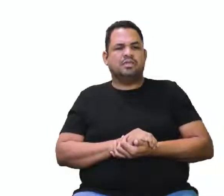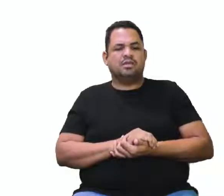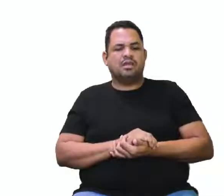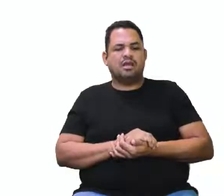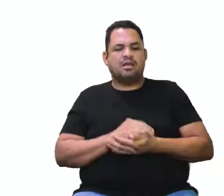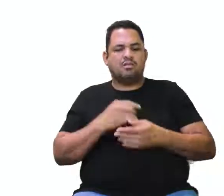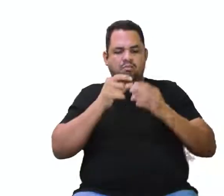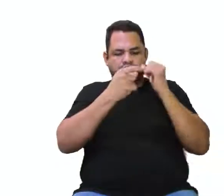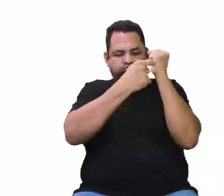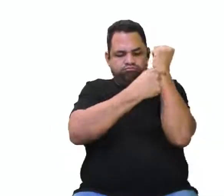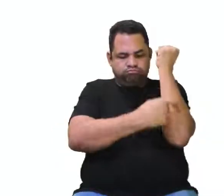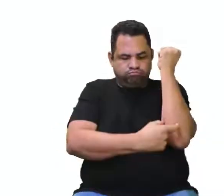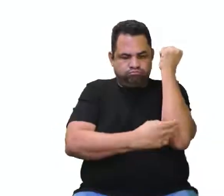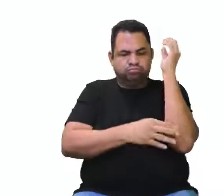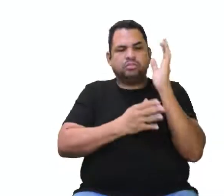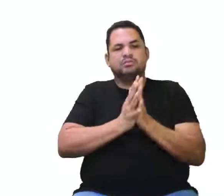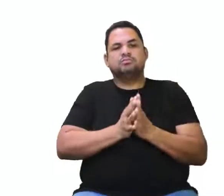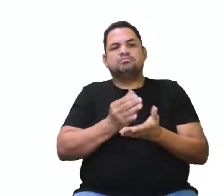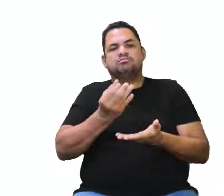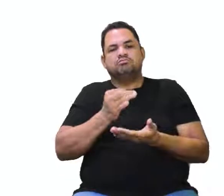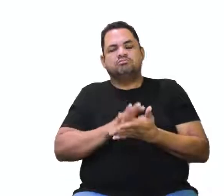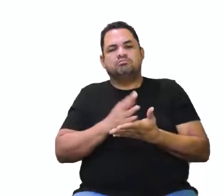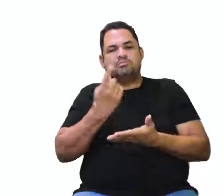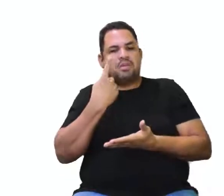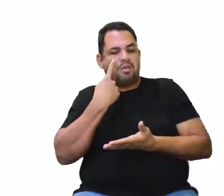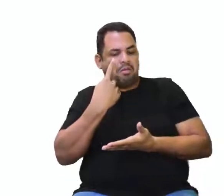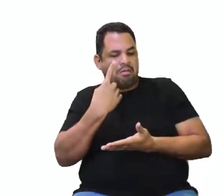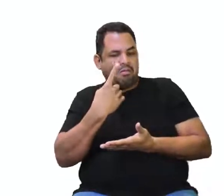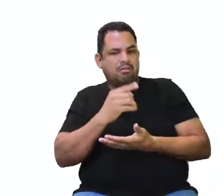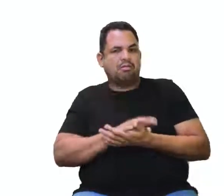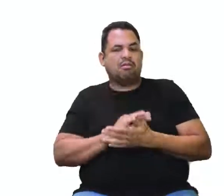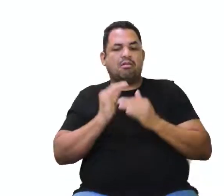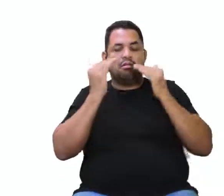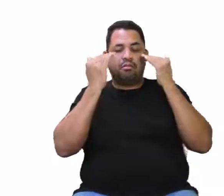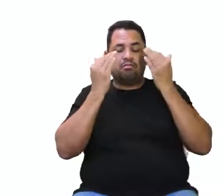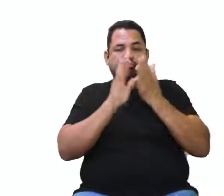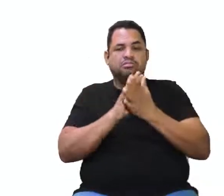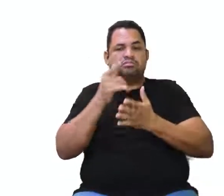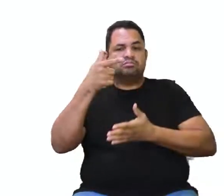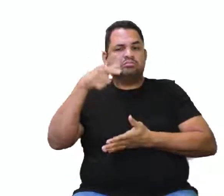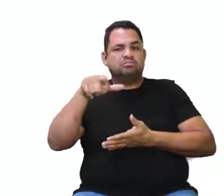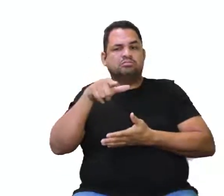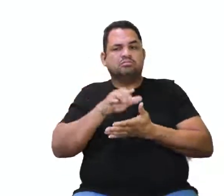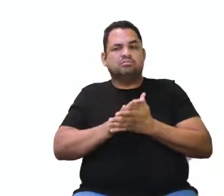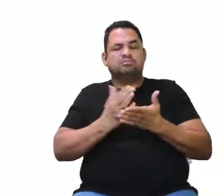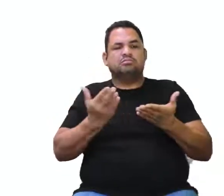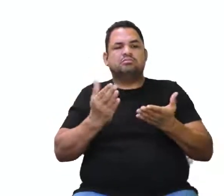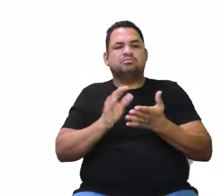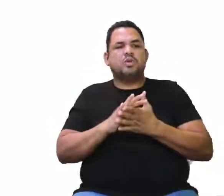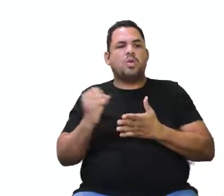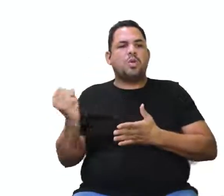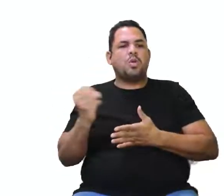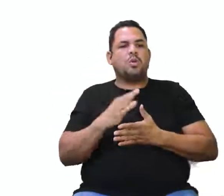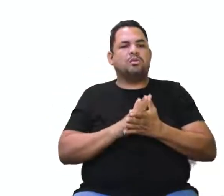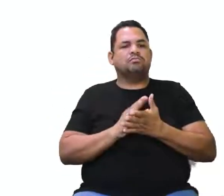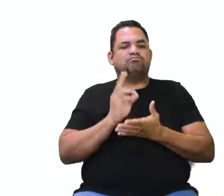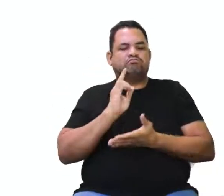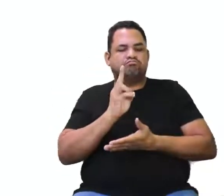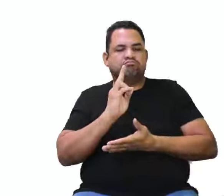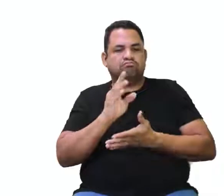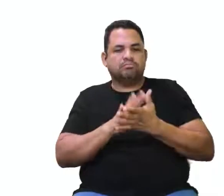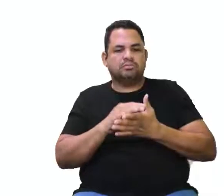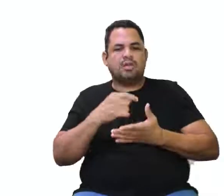a coluna ereta, o celular na linha ali dos olhos e ele consegue, né, o jovem consegue manter